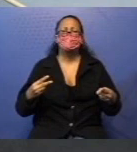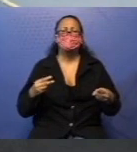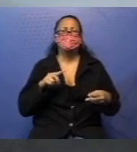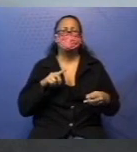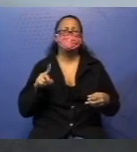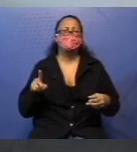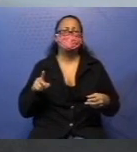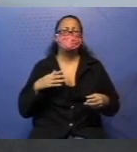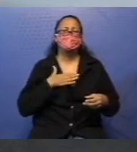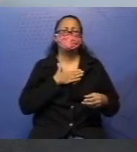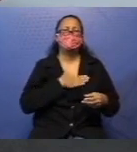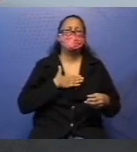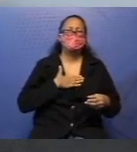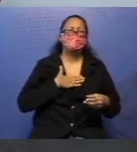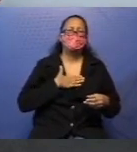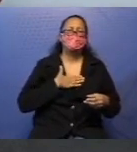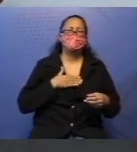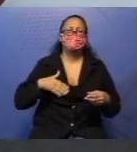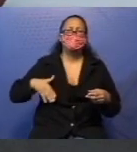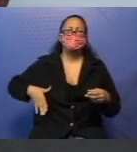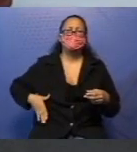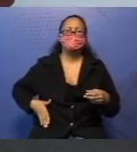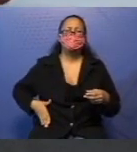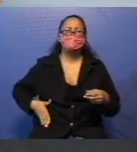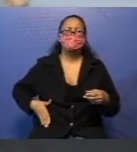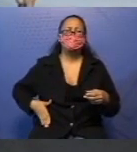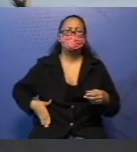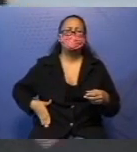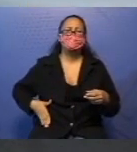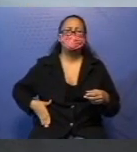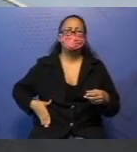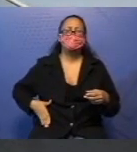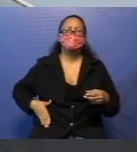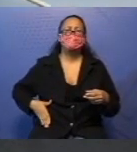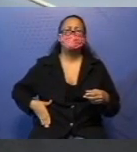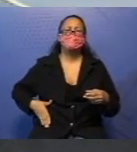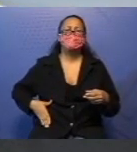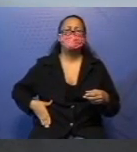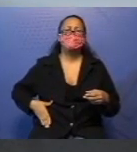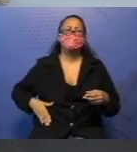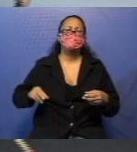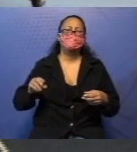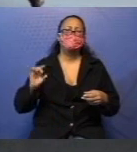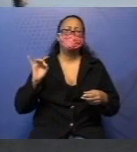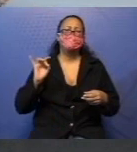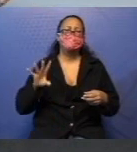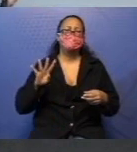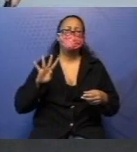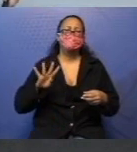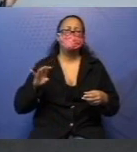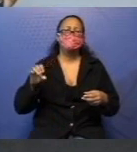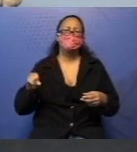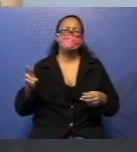Aí vocês põem a mãozinha no bolso lá. Vocês põem a mãozinha no bolso e só sai R$ 49.